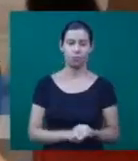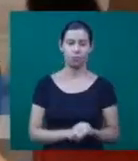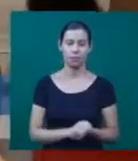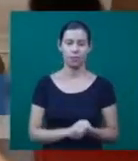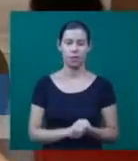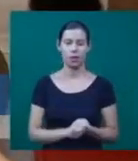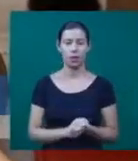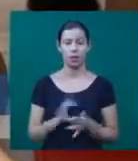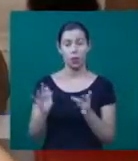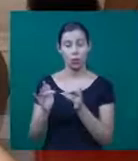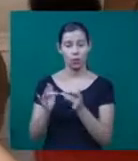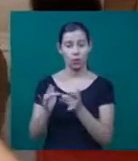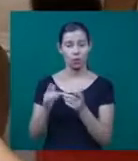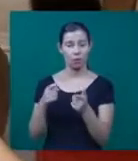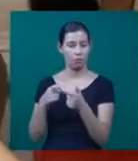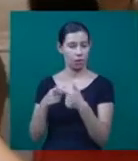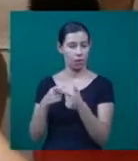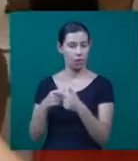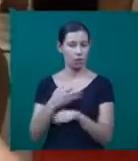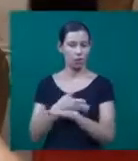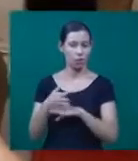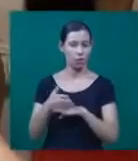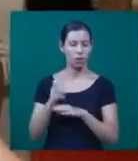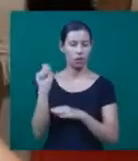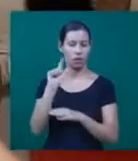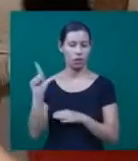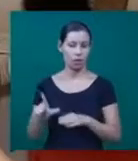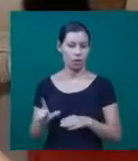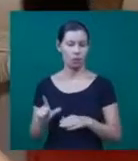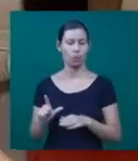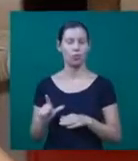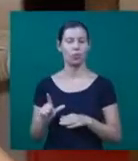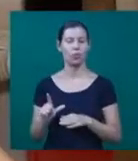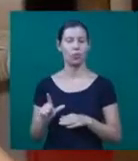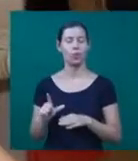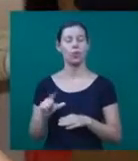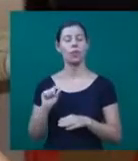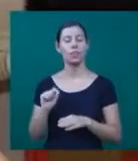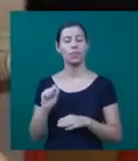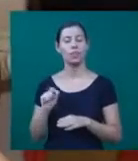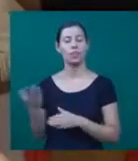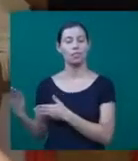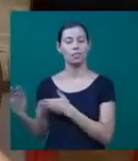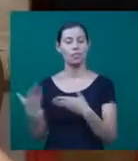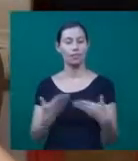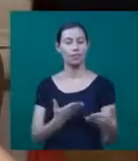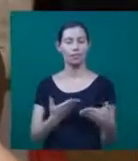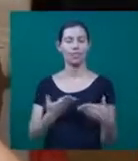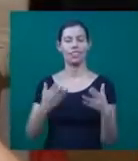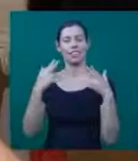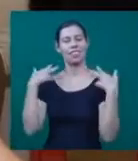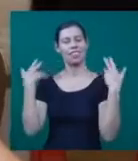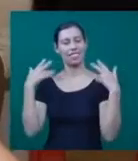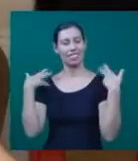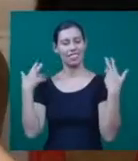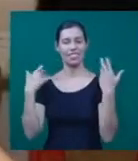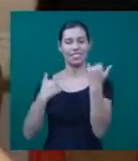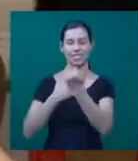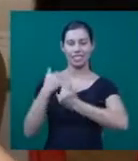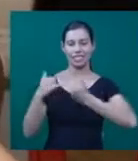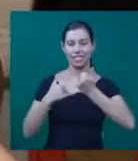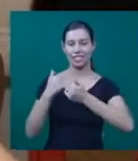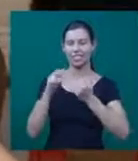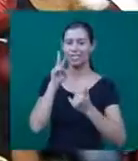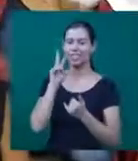contato com médicos, de pessoas de branco, de azul. E quebrar esse gelo com os personagens que são do cotidiano infantil é muito